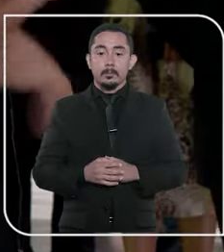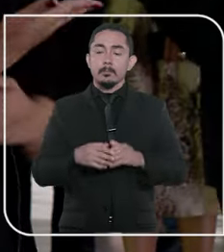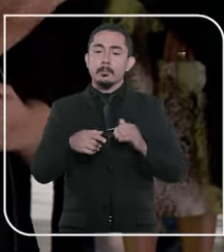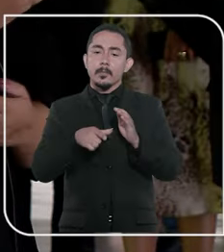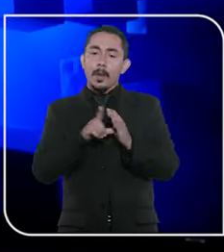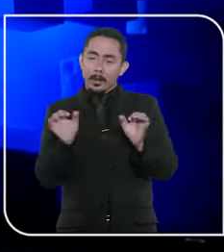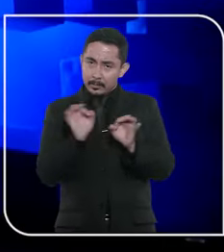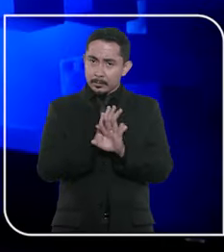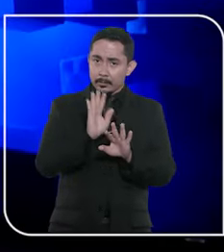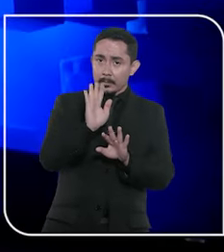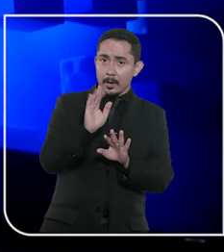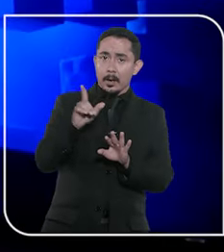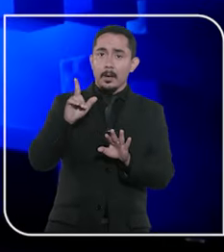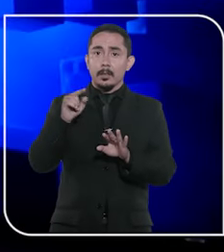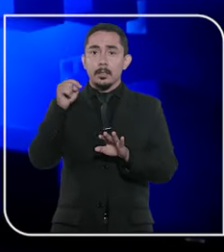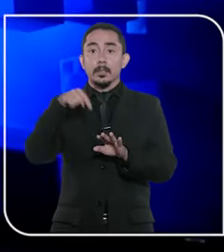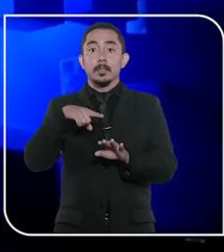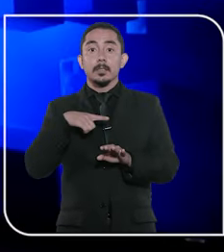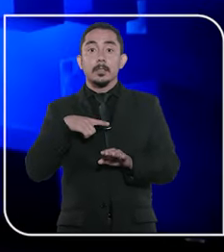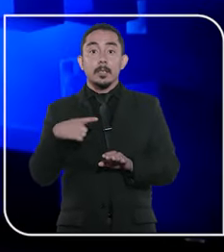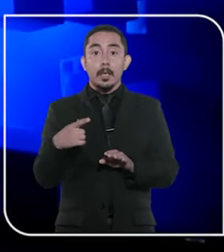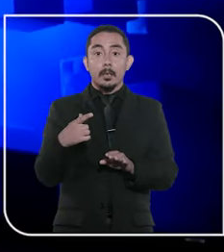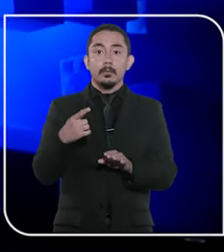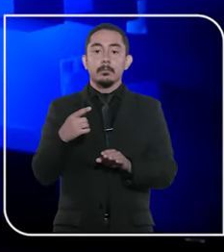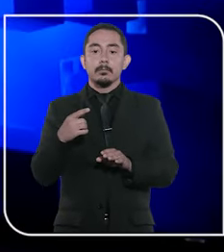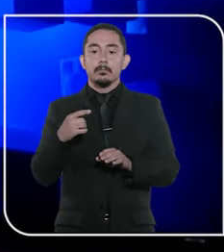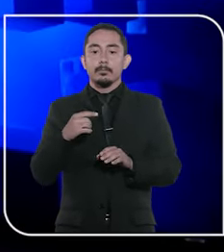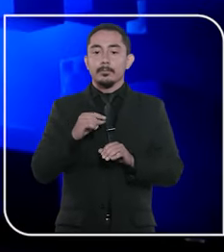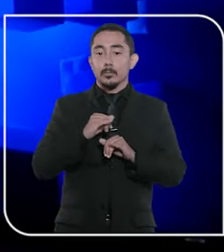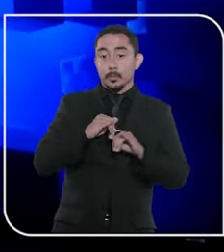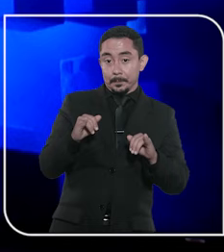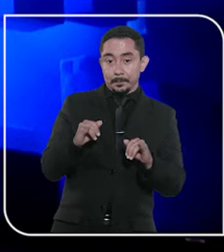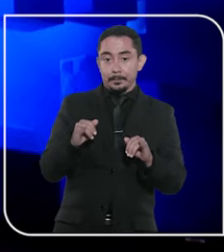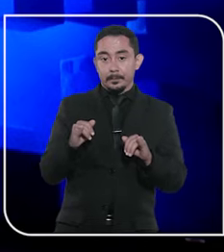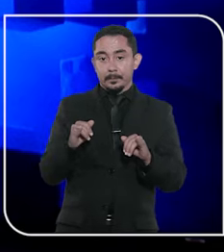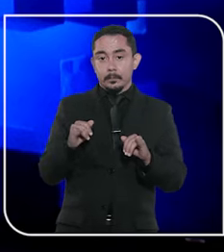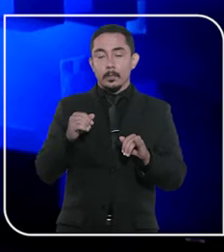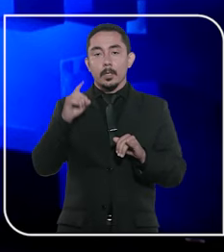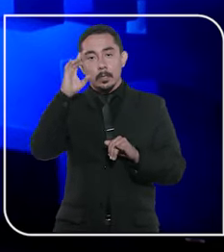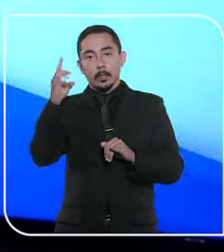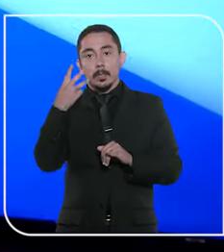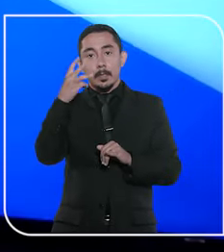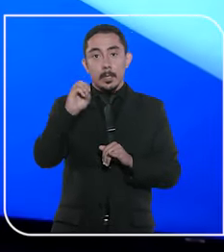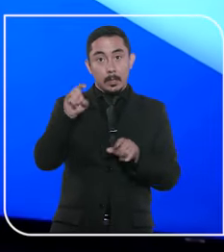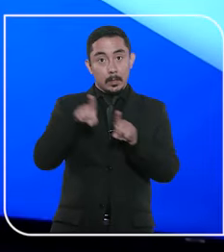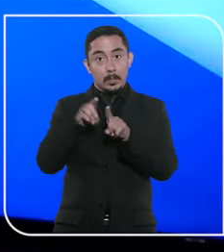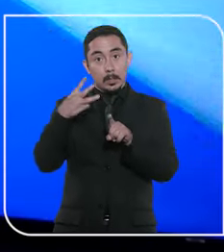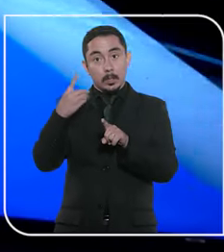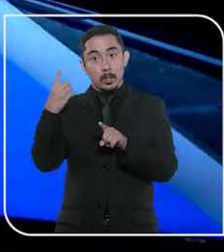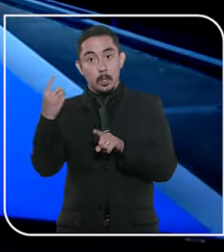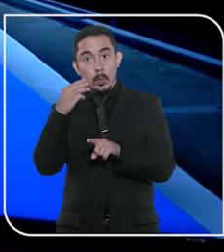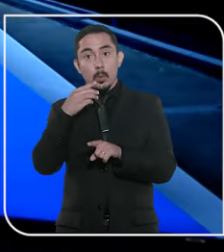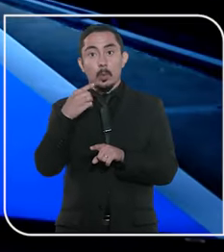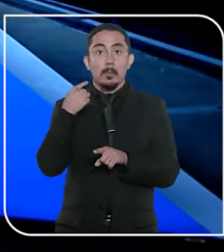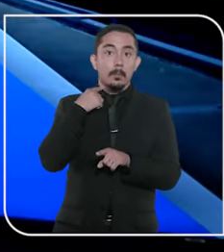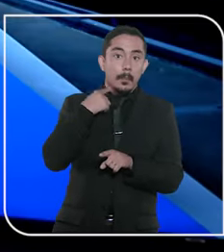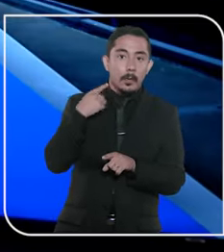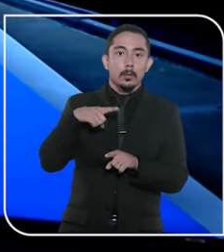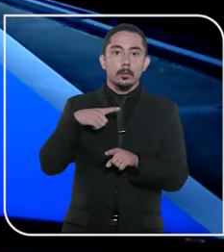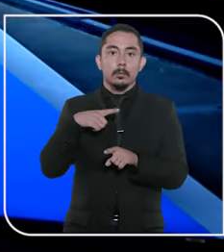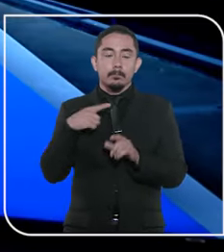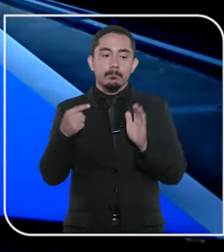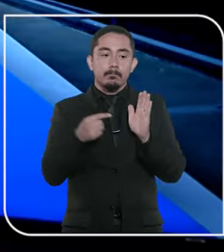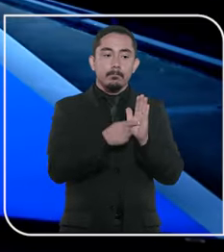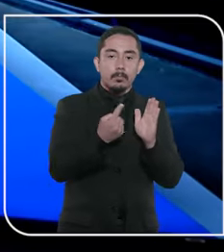diversidade. Antes de terminar o nosso programa, um recado importante. Nos dias 30 e 31 de maio,